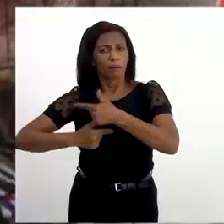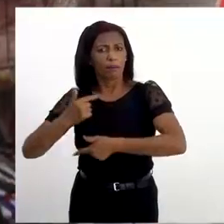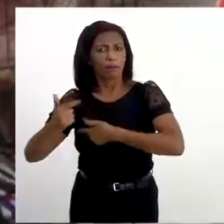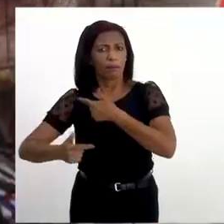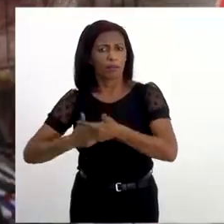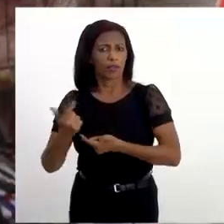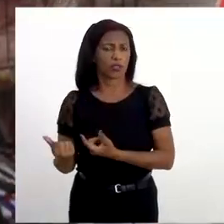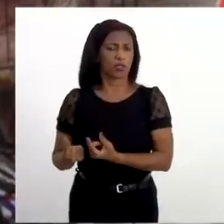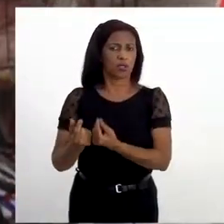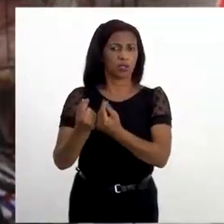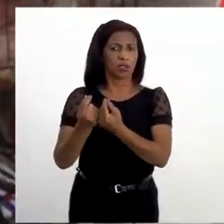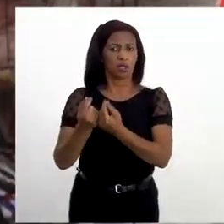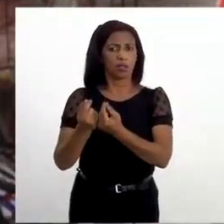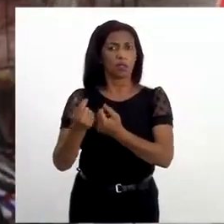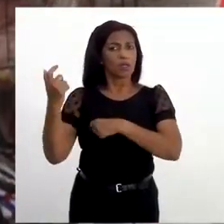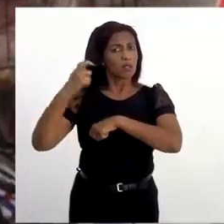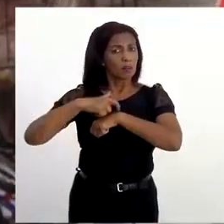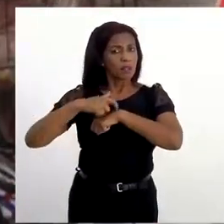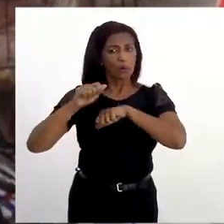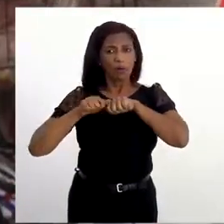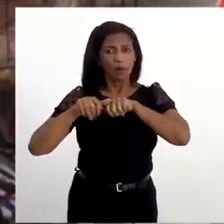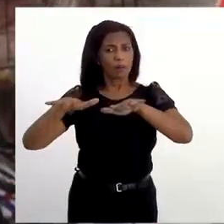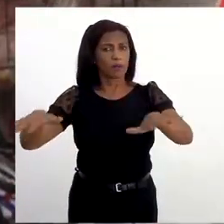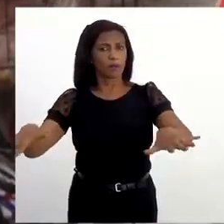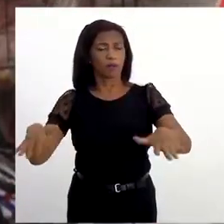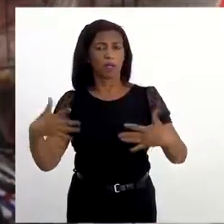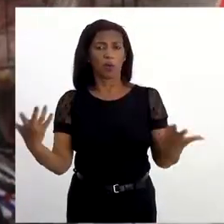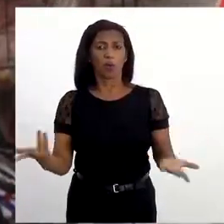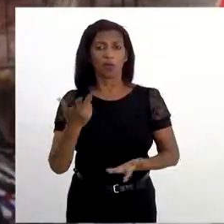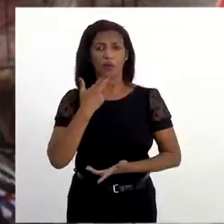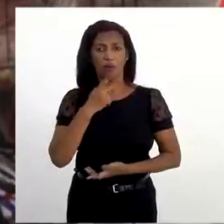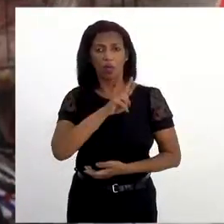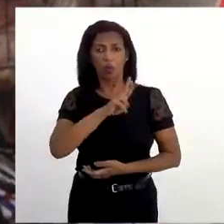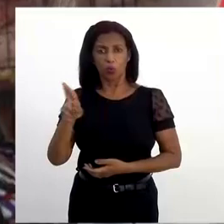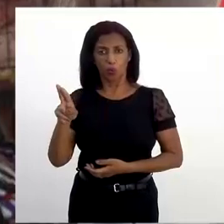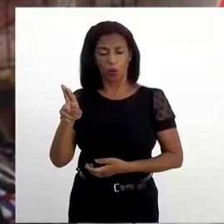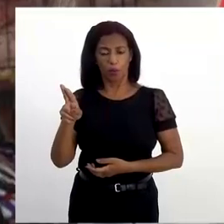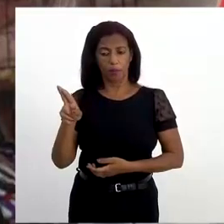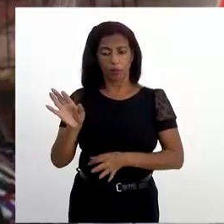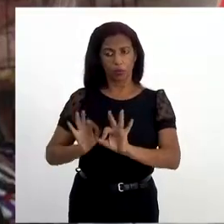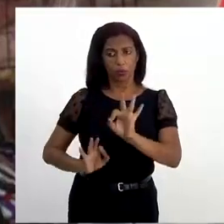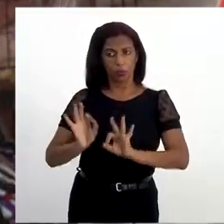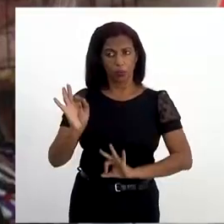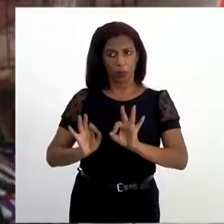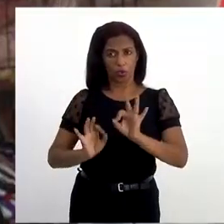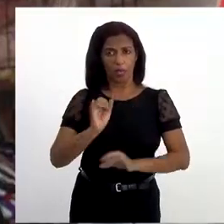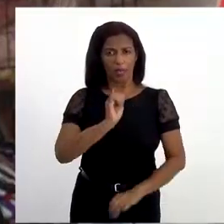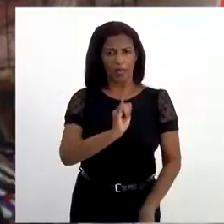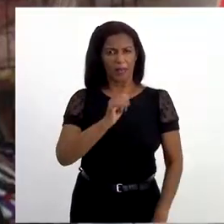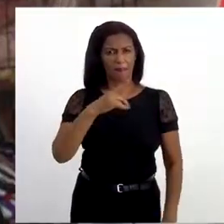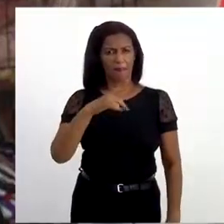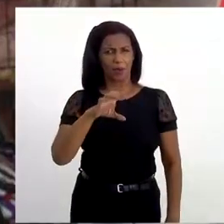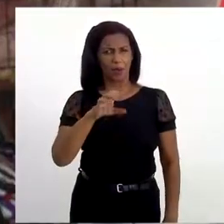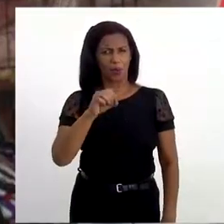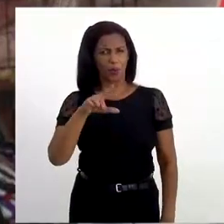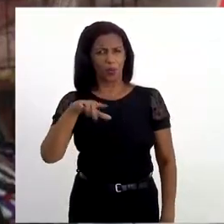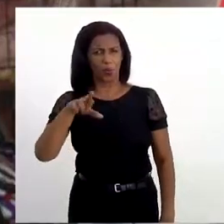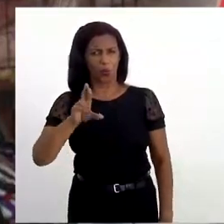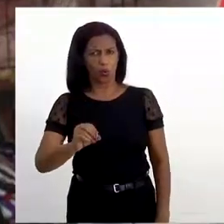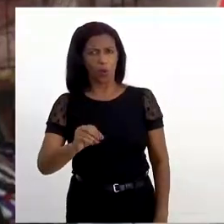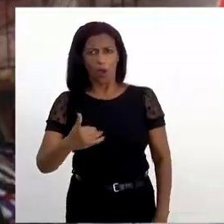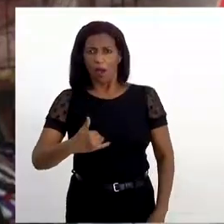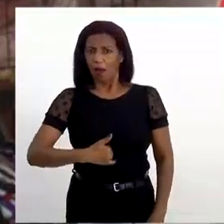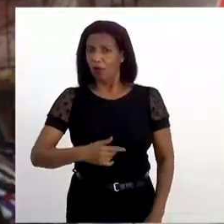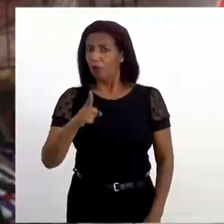pra gerar renda. Ainda mais agora na pandemia. Como eu falei aqui o nome do projeto do pastor, Ebi Coledorô,